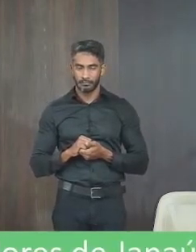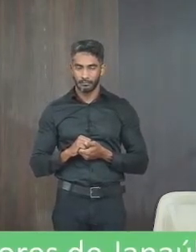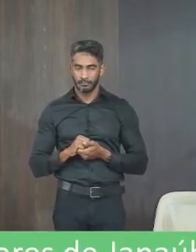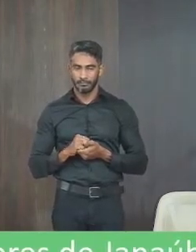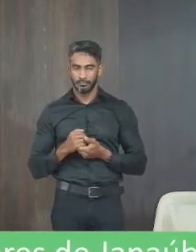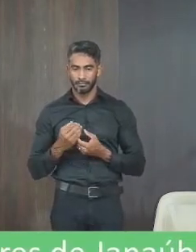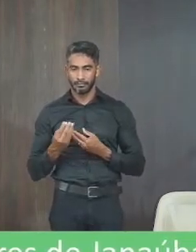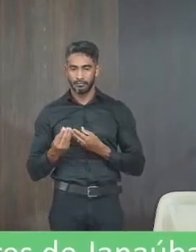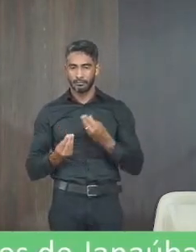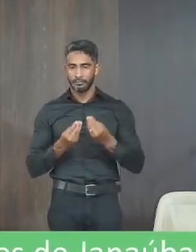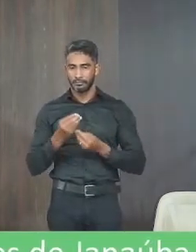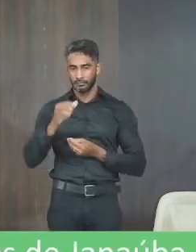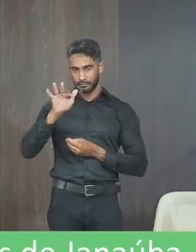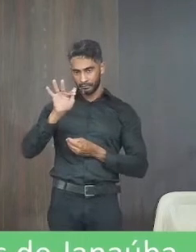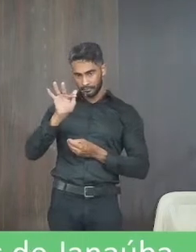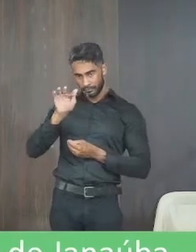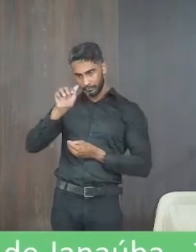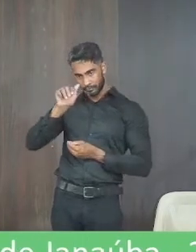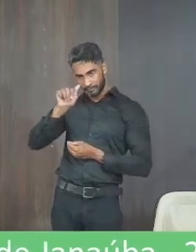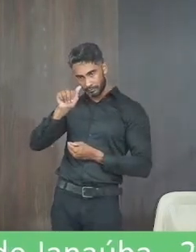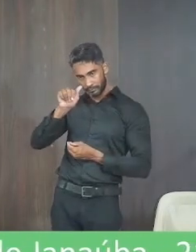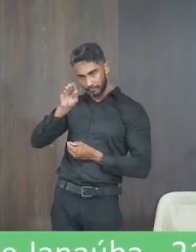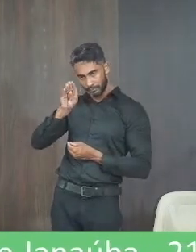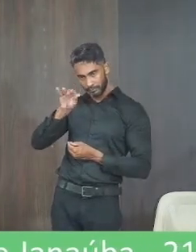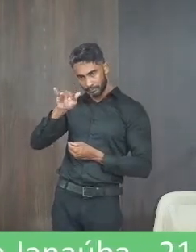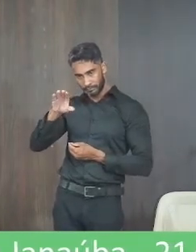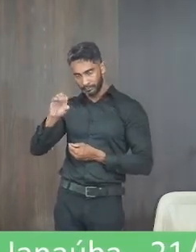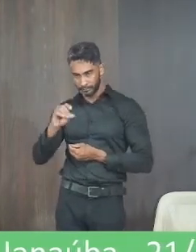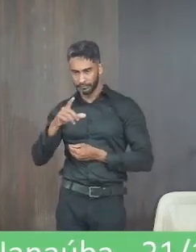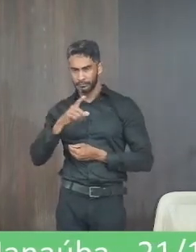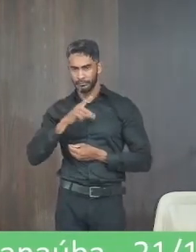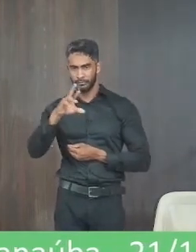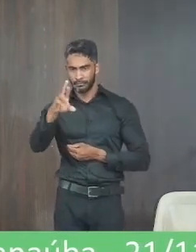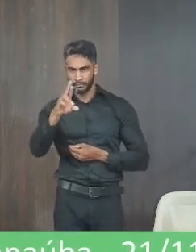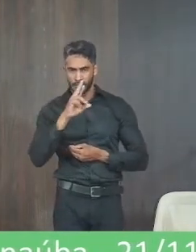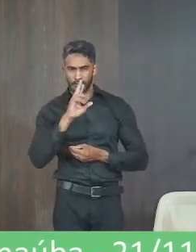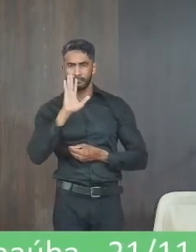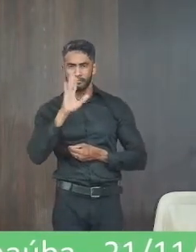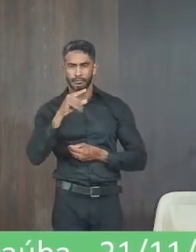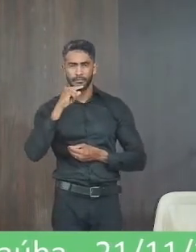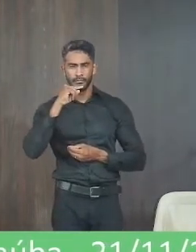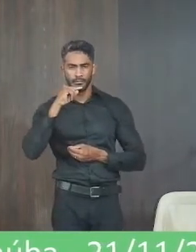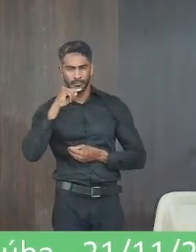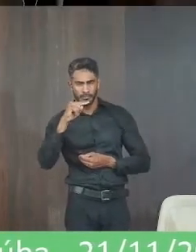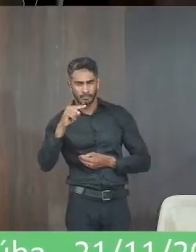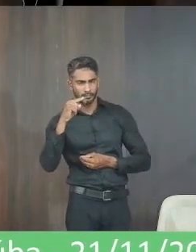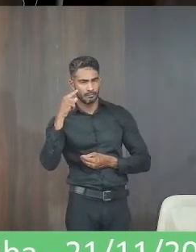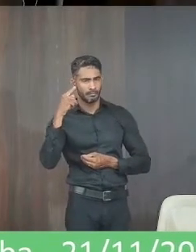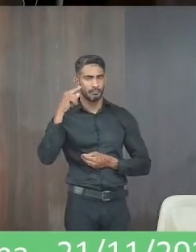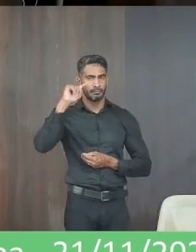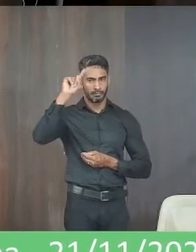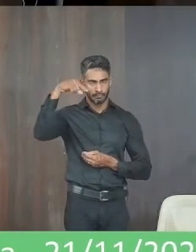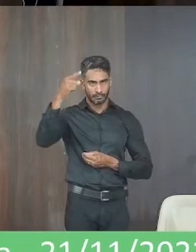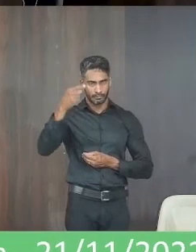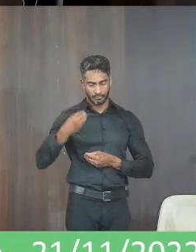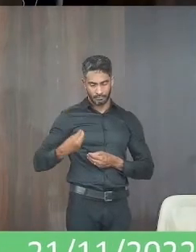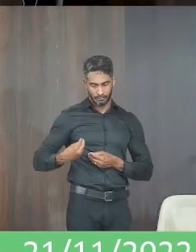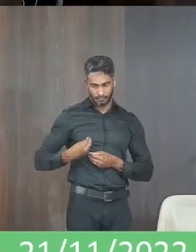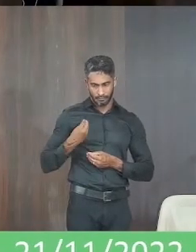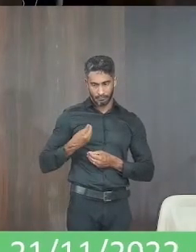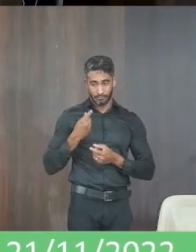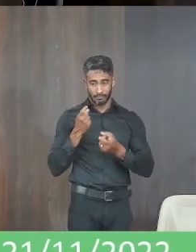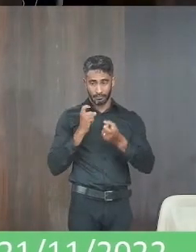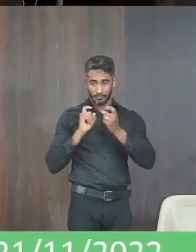como o Fábio segundo ele teria já uma resposta na semana passada por força maior da parte dele ele não pôde estar presente numa